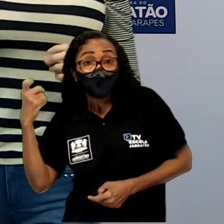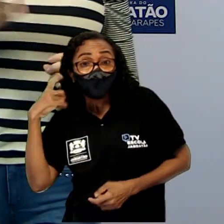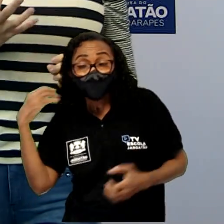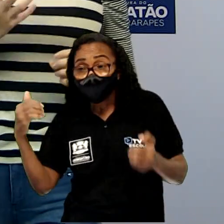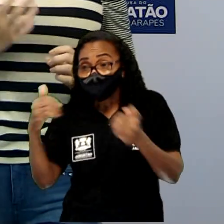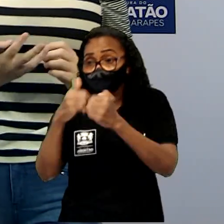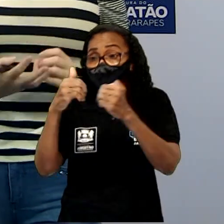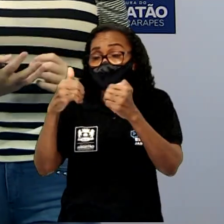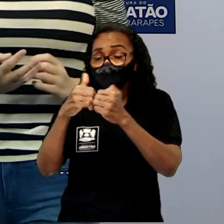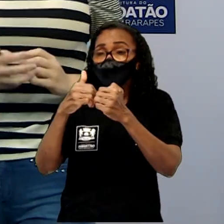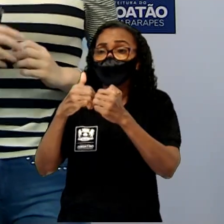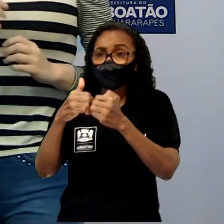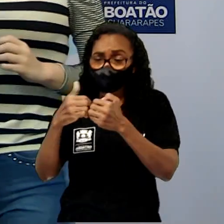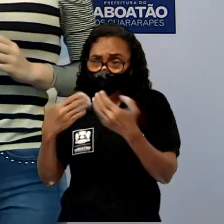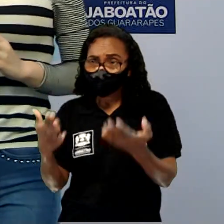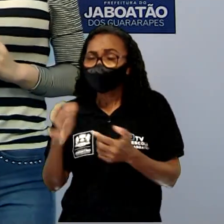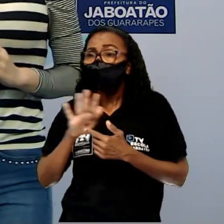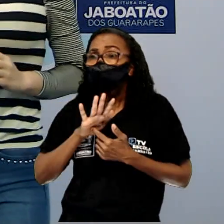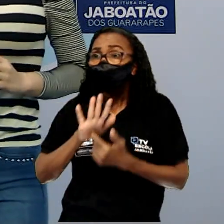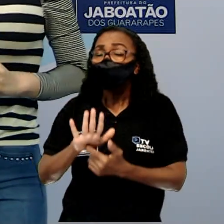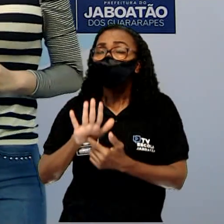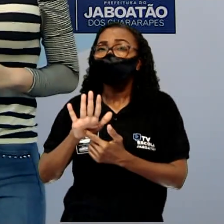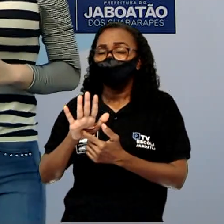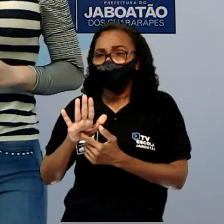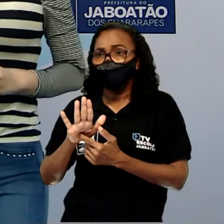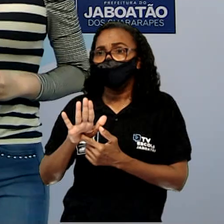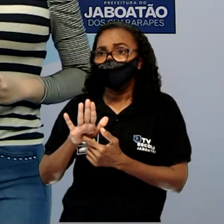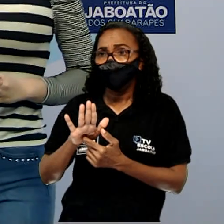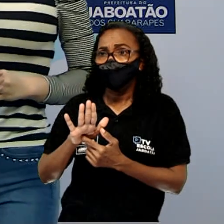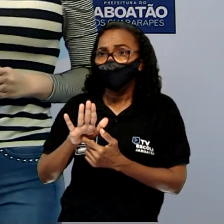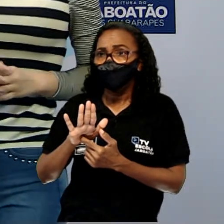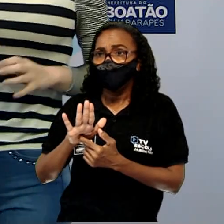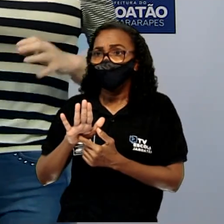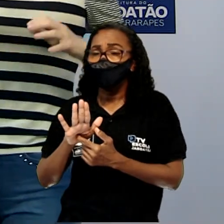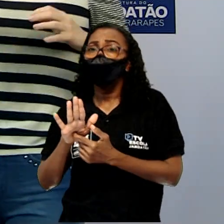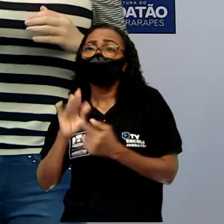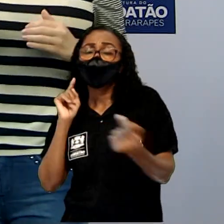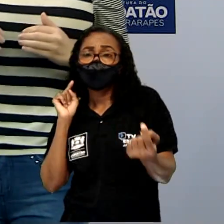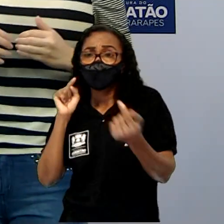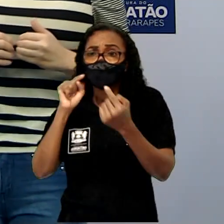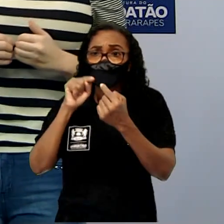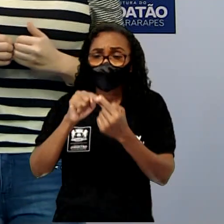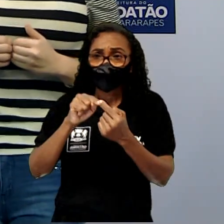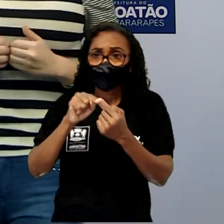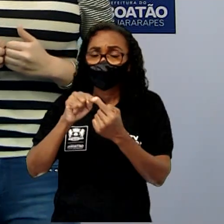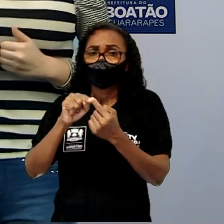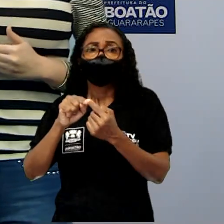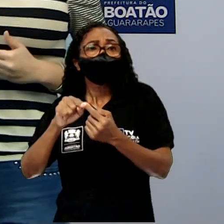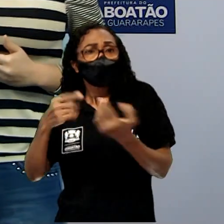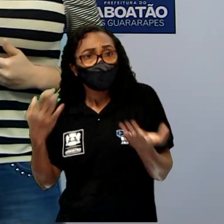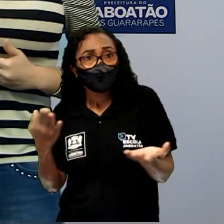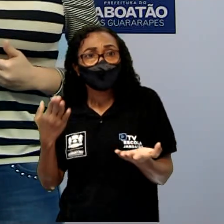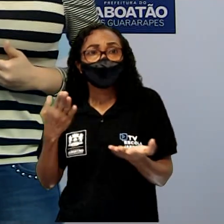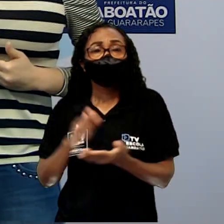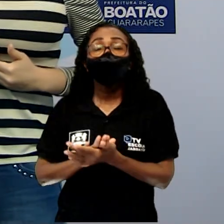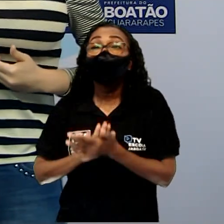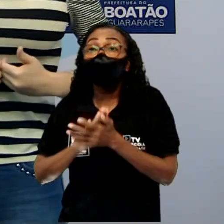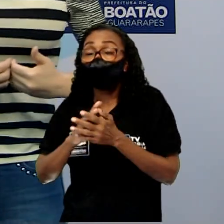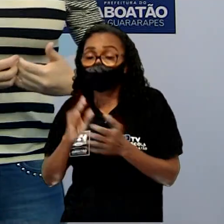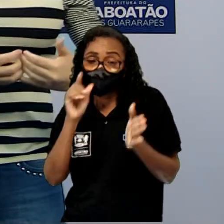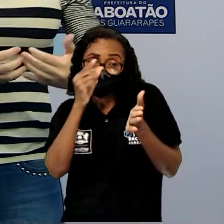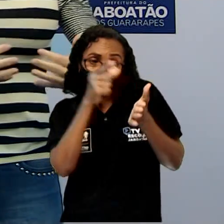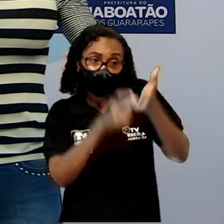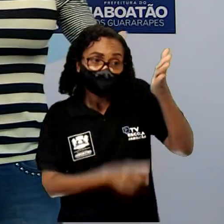esse o efeito e a finalidade da Paranomásia. É estabelecer no poema uma visão